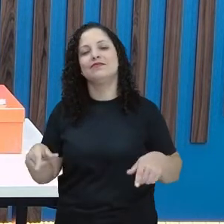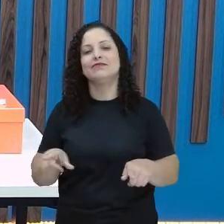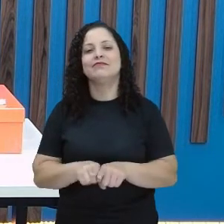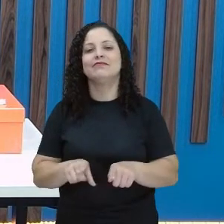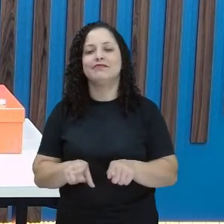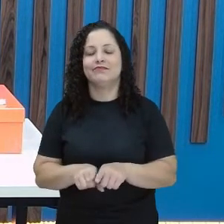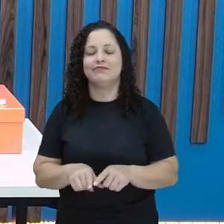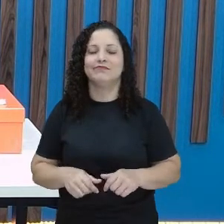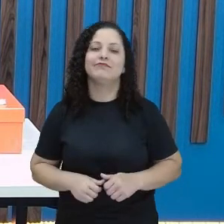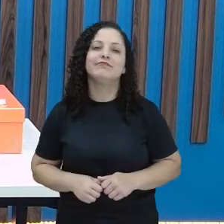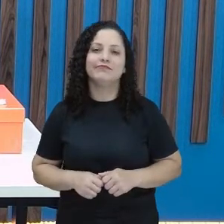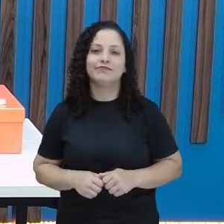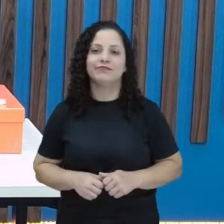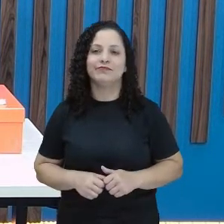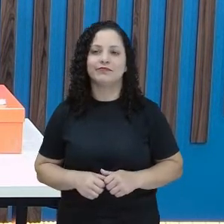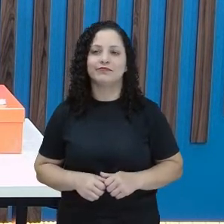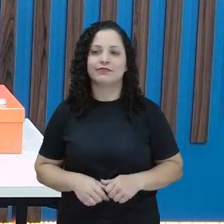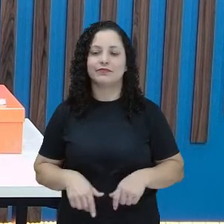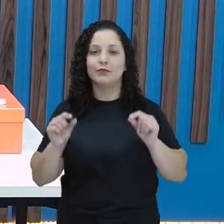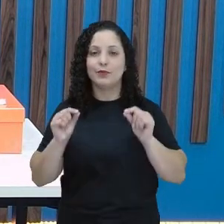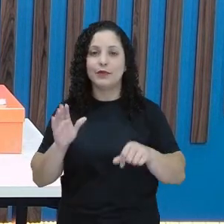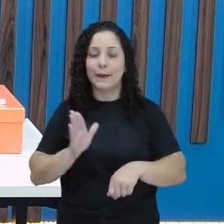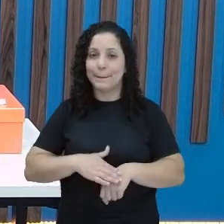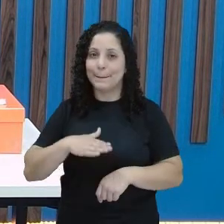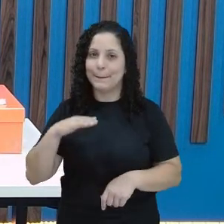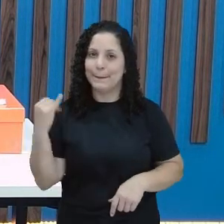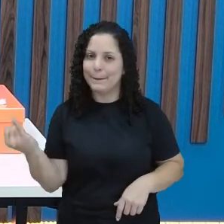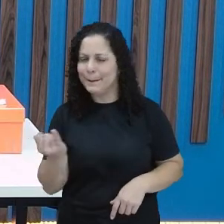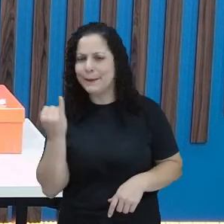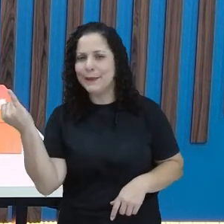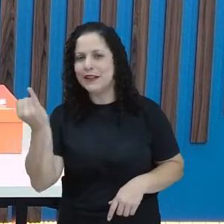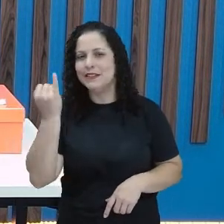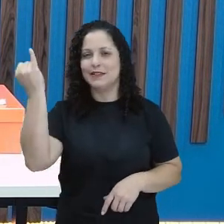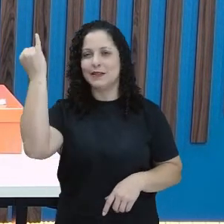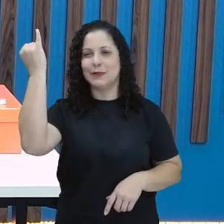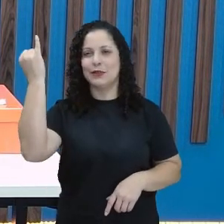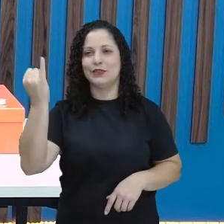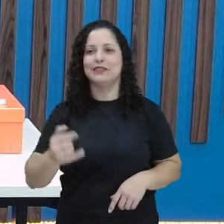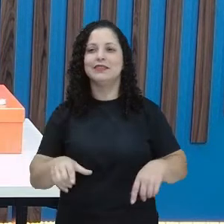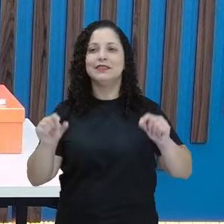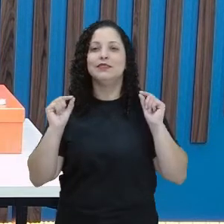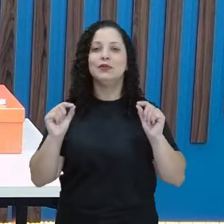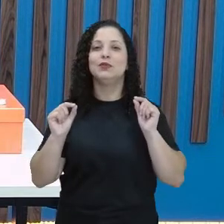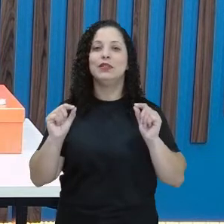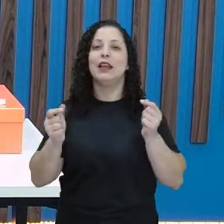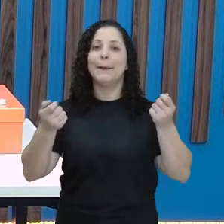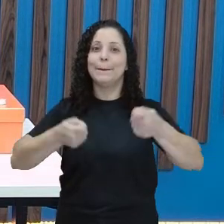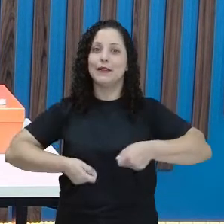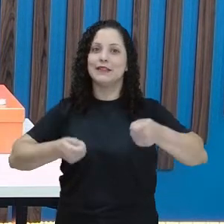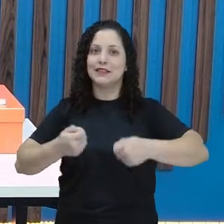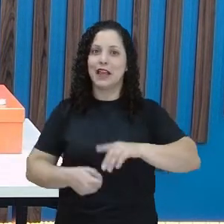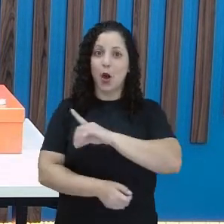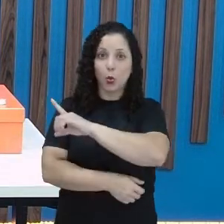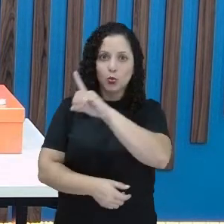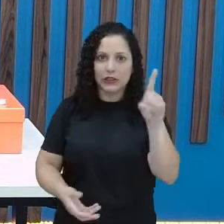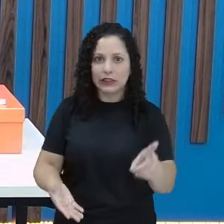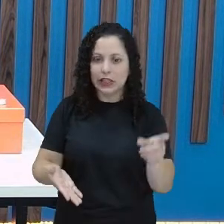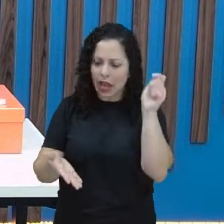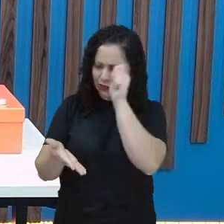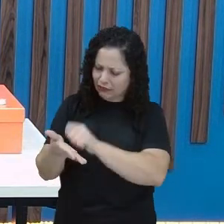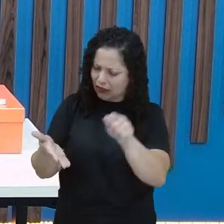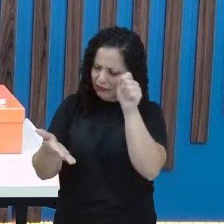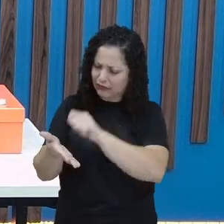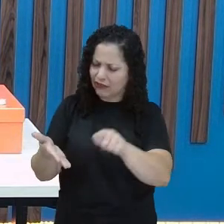despedir do bilhete. E o mais importante, depois da despedida, eu preciso datar o bilhete,